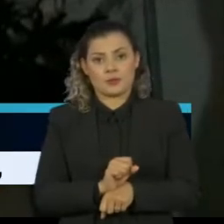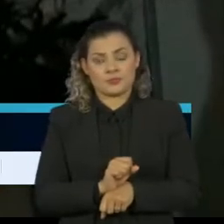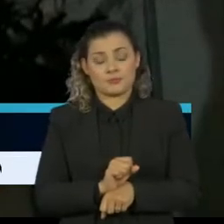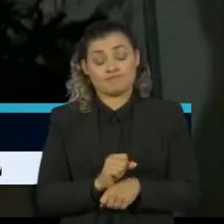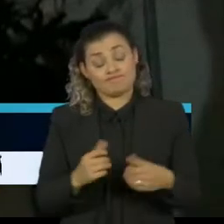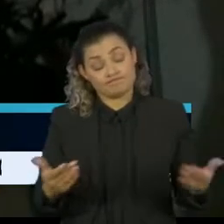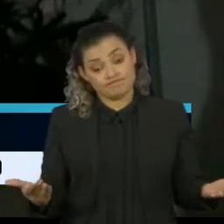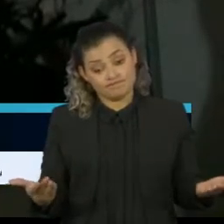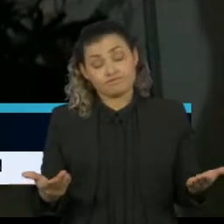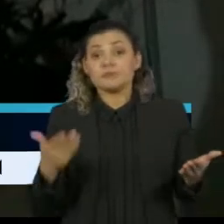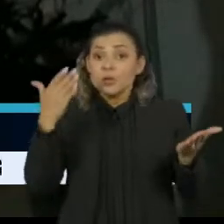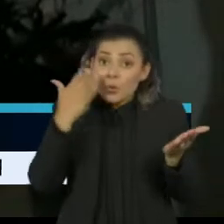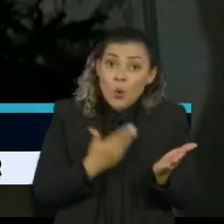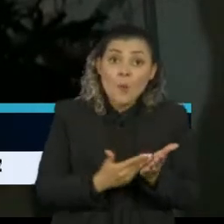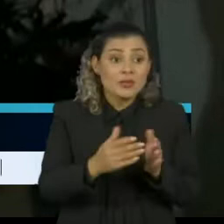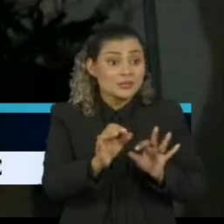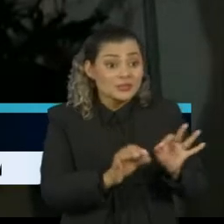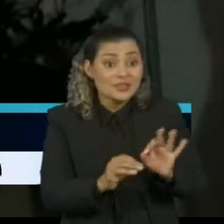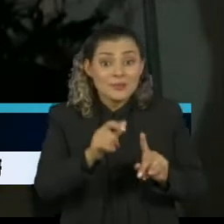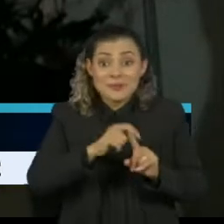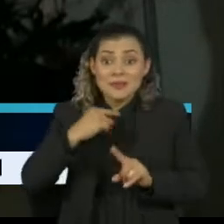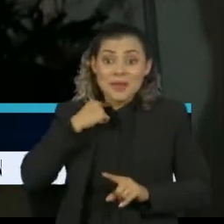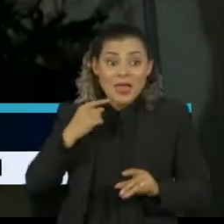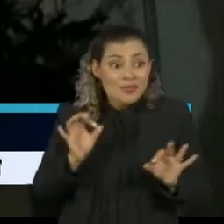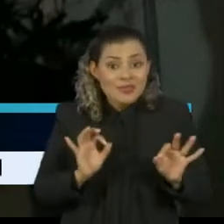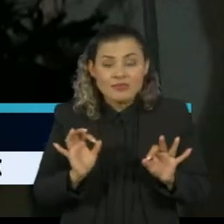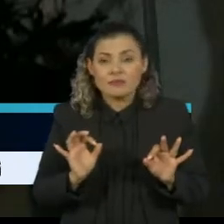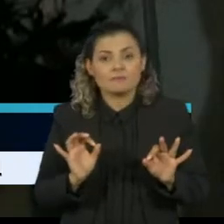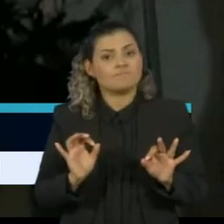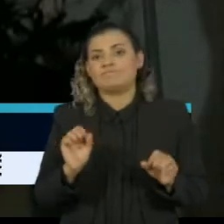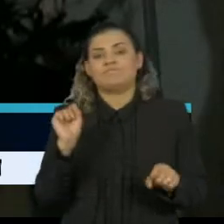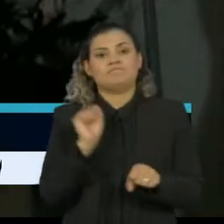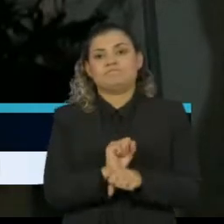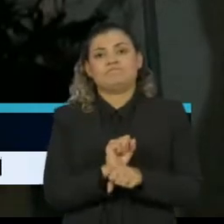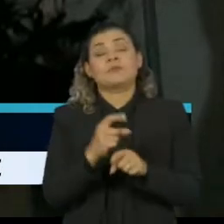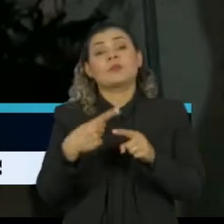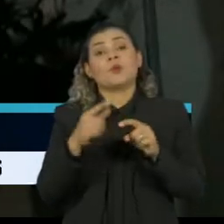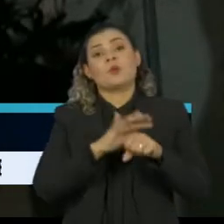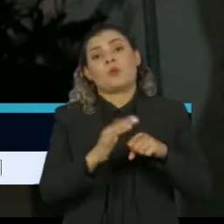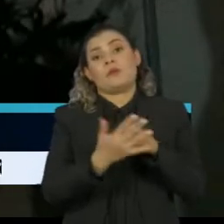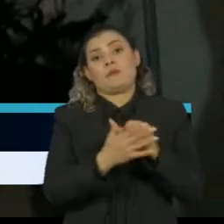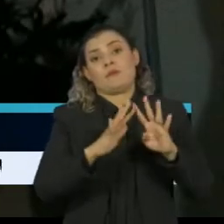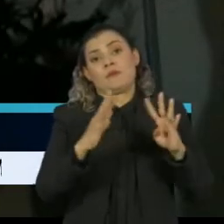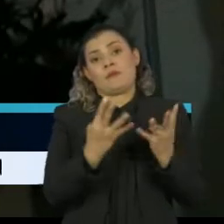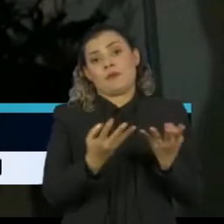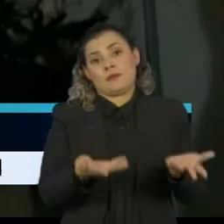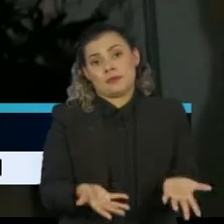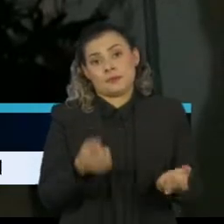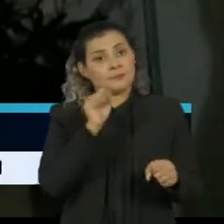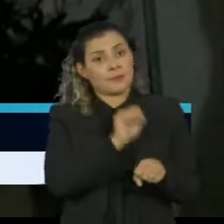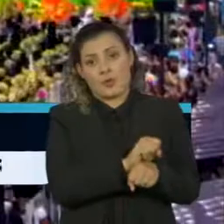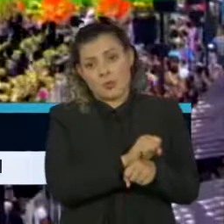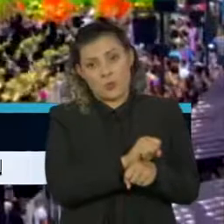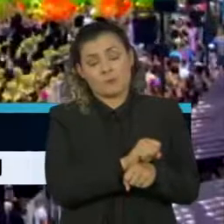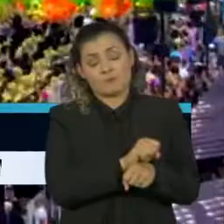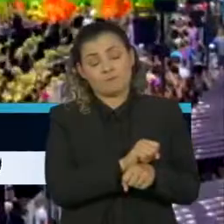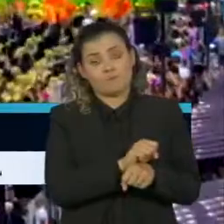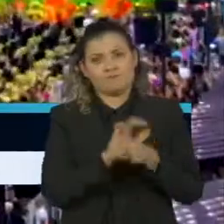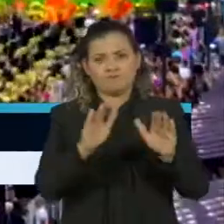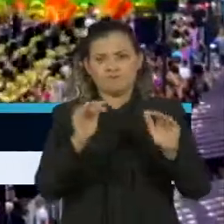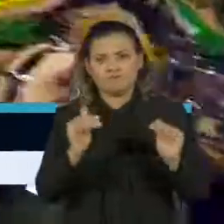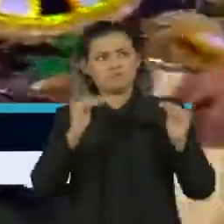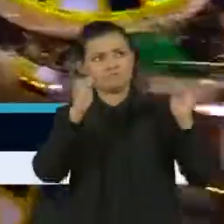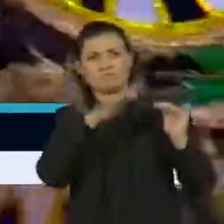desenvolvendo aquilo que a gente começou a desenvolver em maio. Eles não estão por conta da quarentena, dessa questão do coronavírus. As